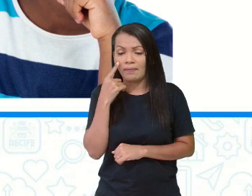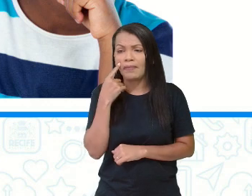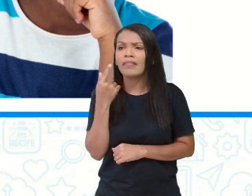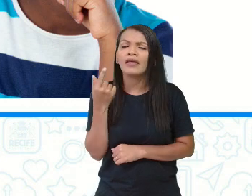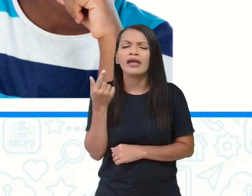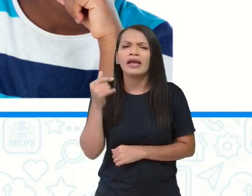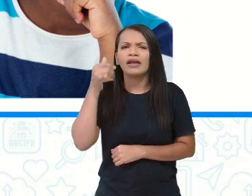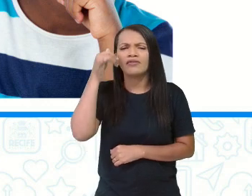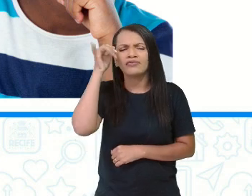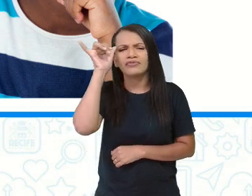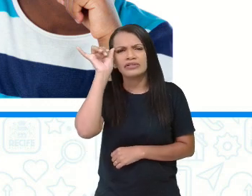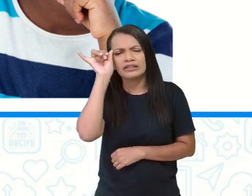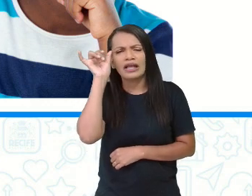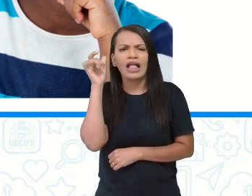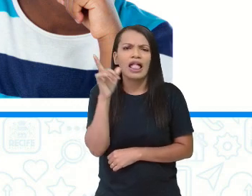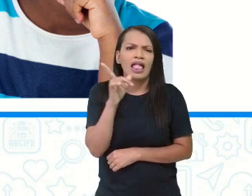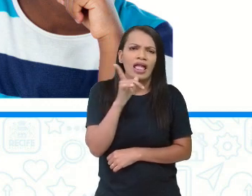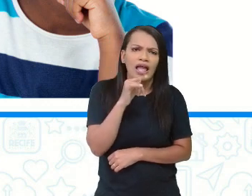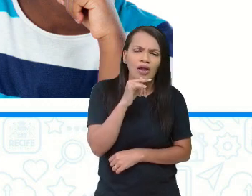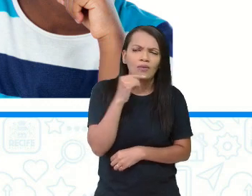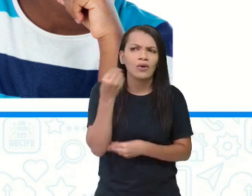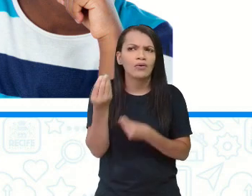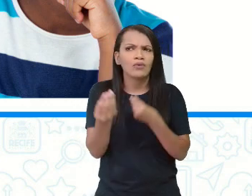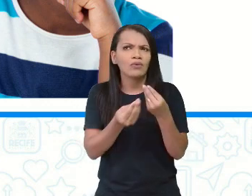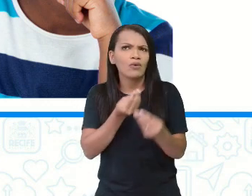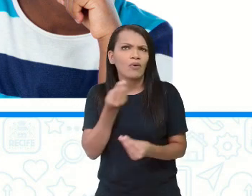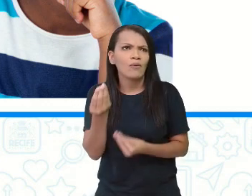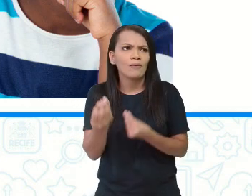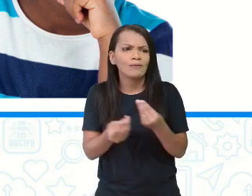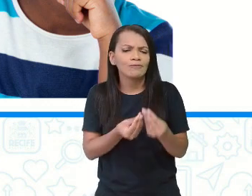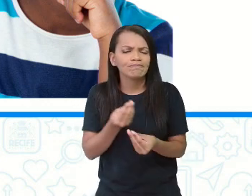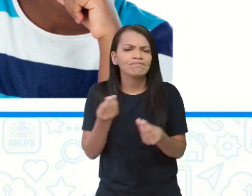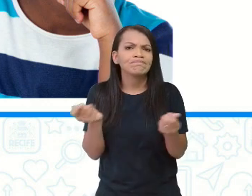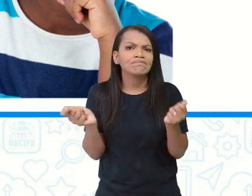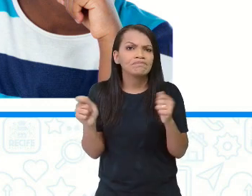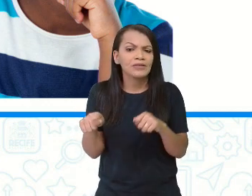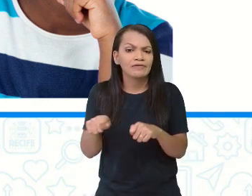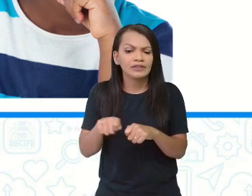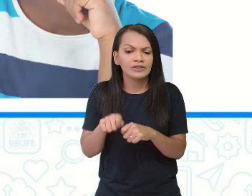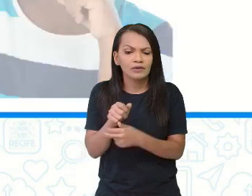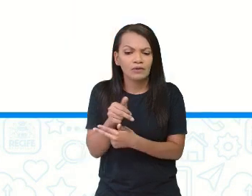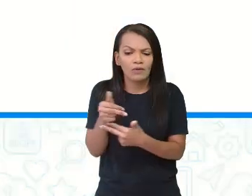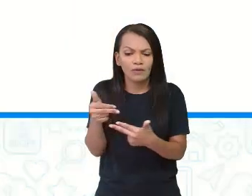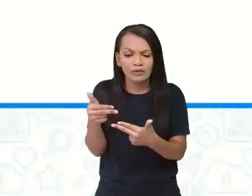água que você pode promover, adotando uma atitude diferente na sua casa?